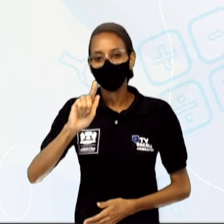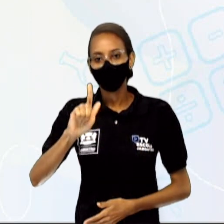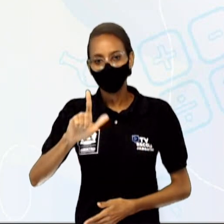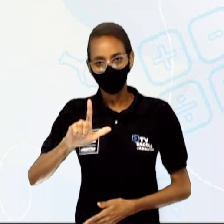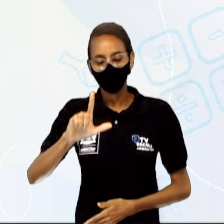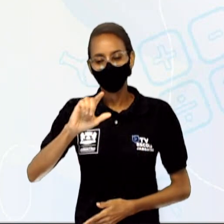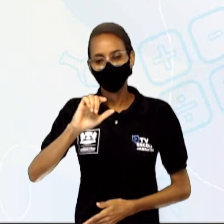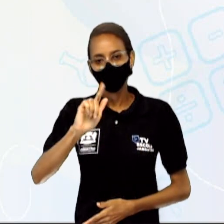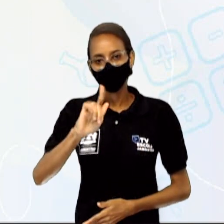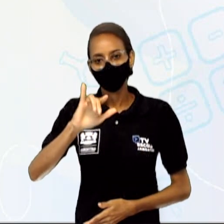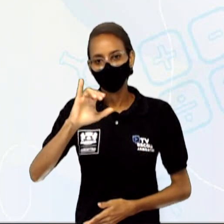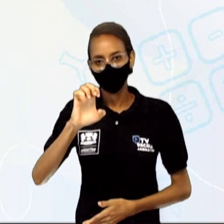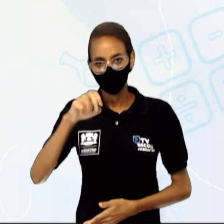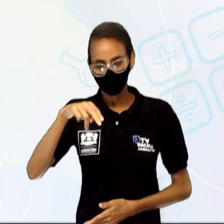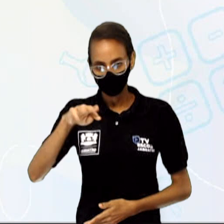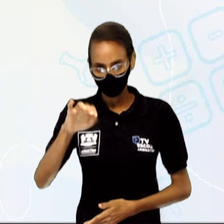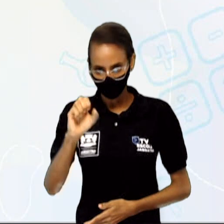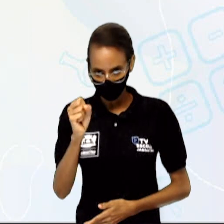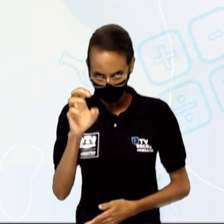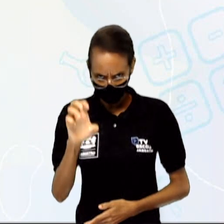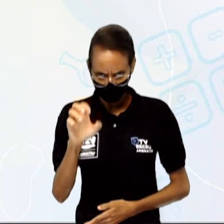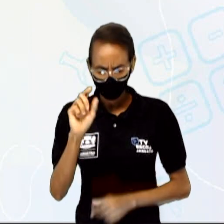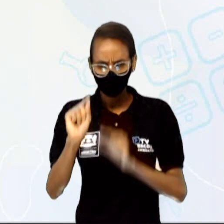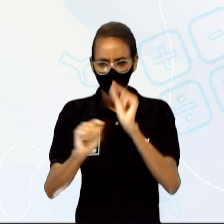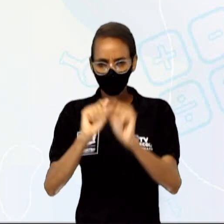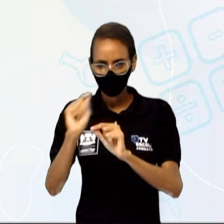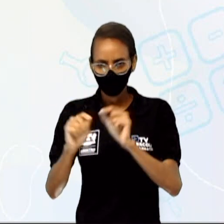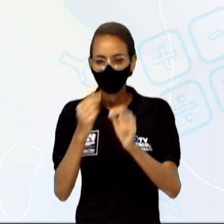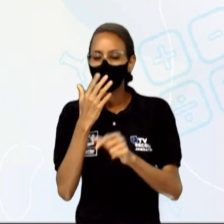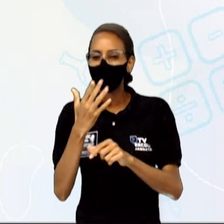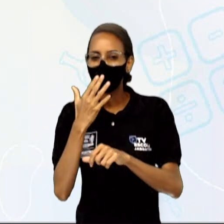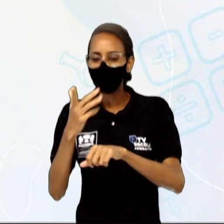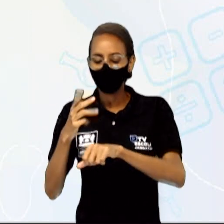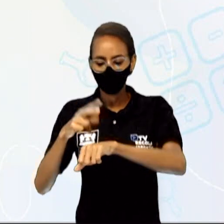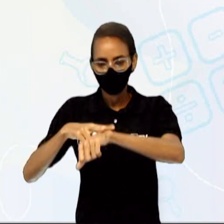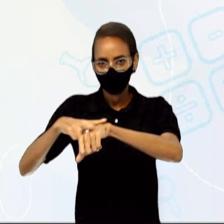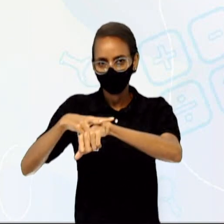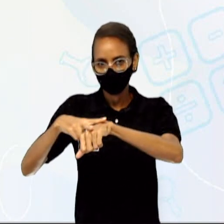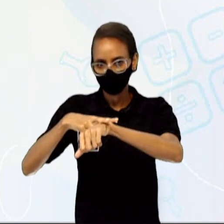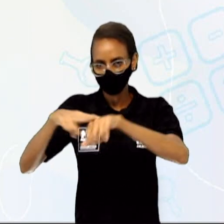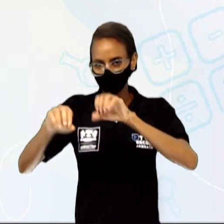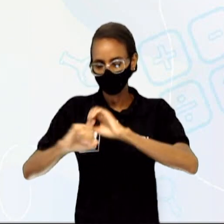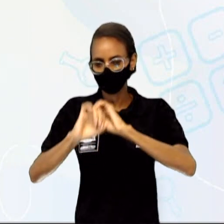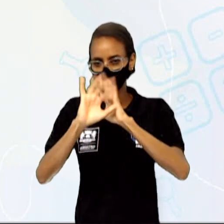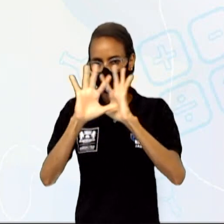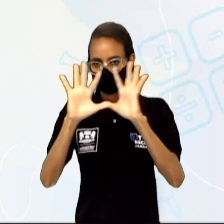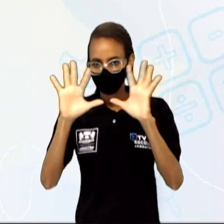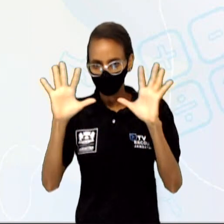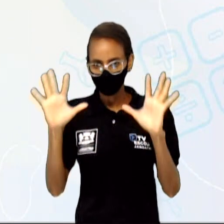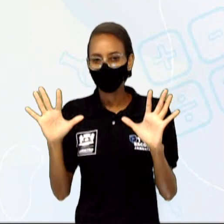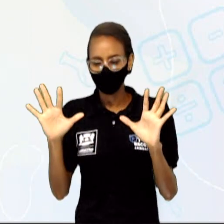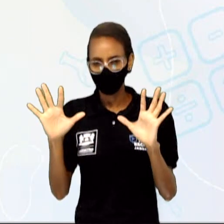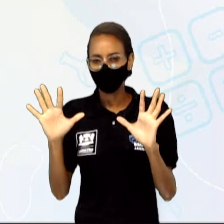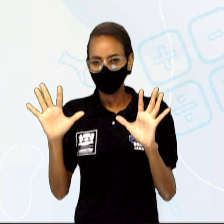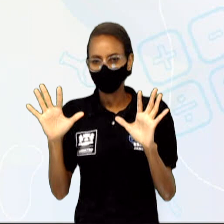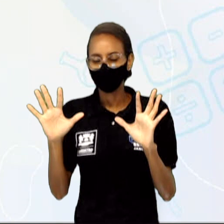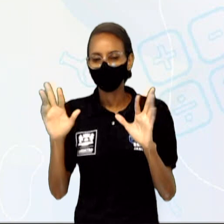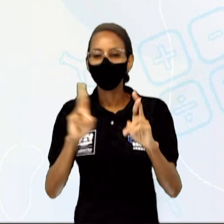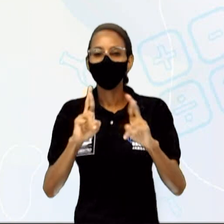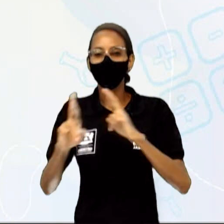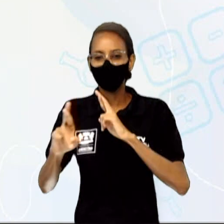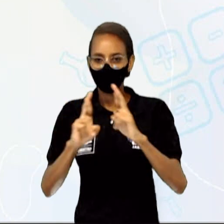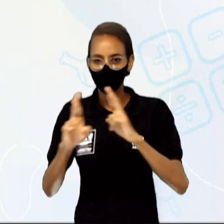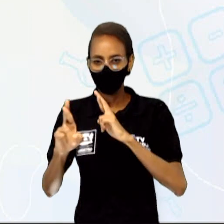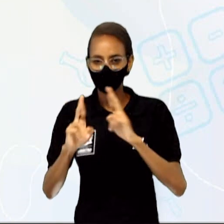golgiense, ele está representado nessa cor verde aí, claro, e ele está bastante relacionado ao retículo endoplasmático, porque ele vai